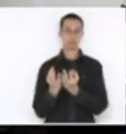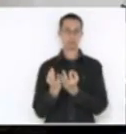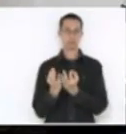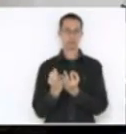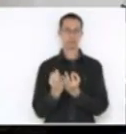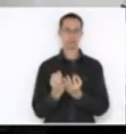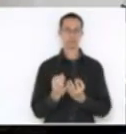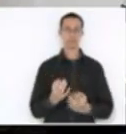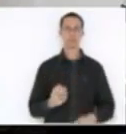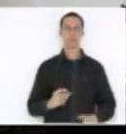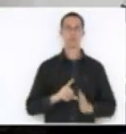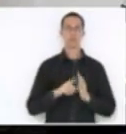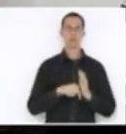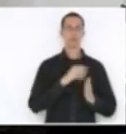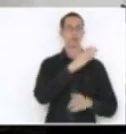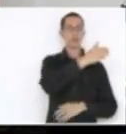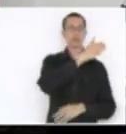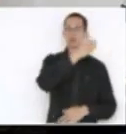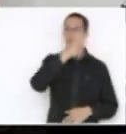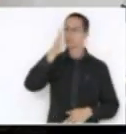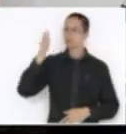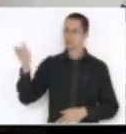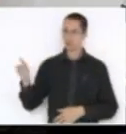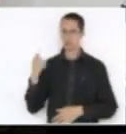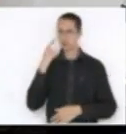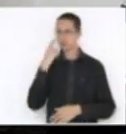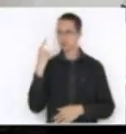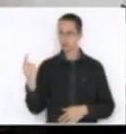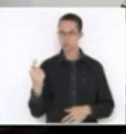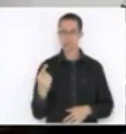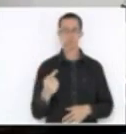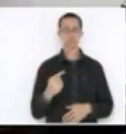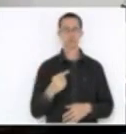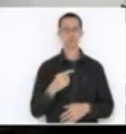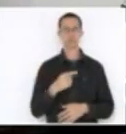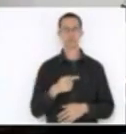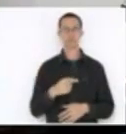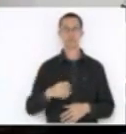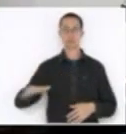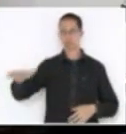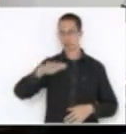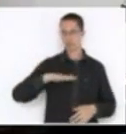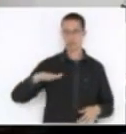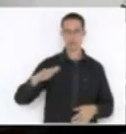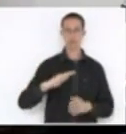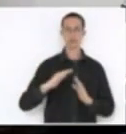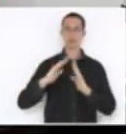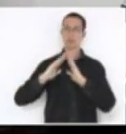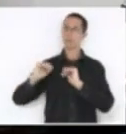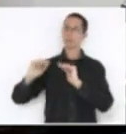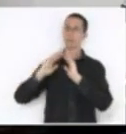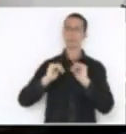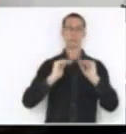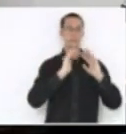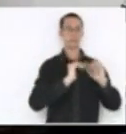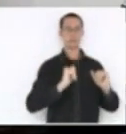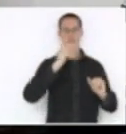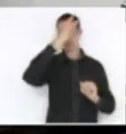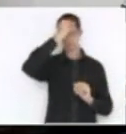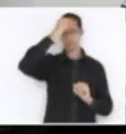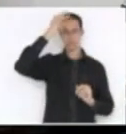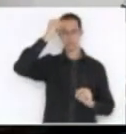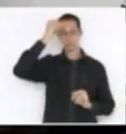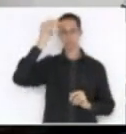fizemos pelas regiões, nós vimos uma outra grande demanda e um apelo dos nossos prefeitos, vereadores, lideranças,